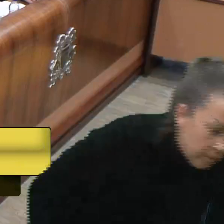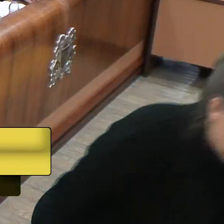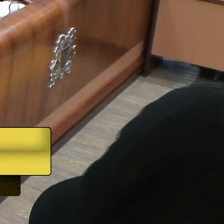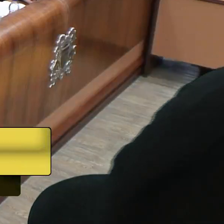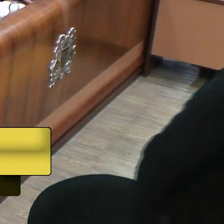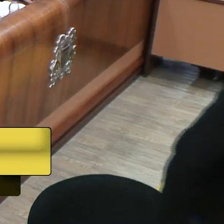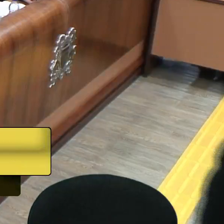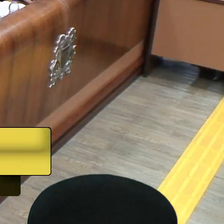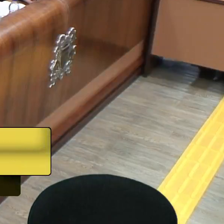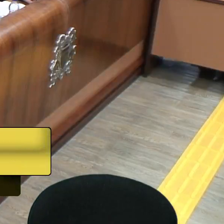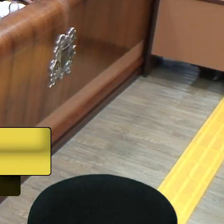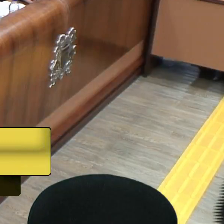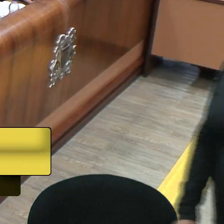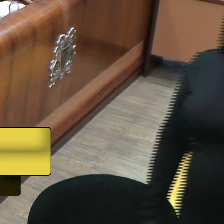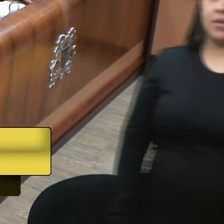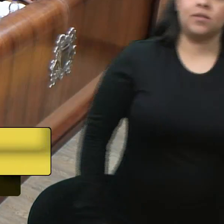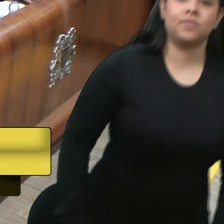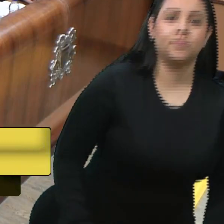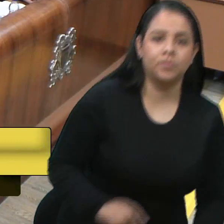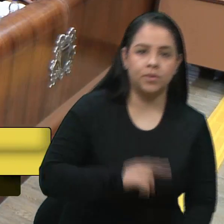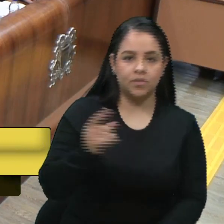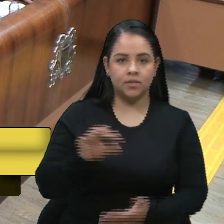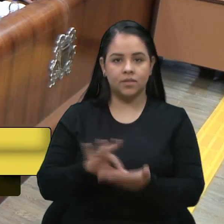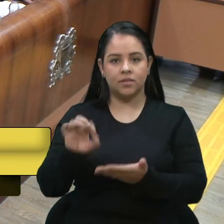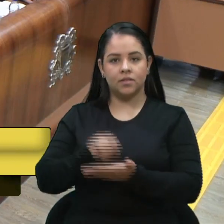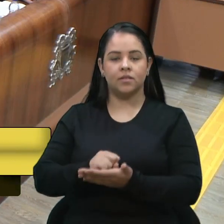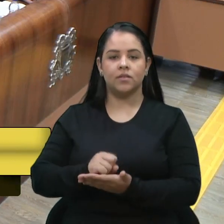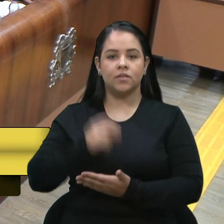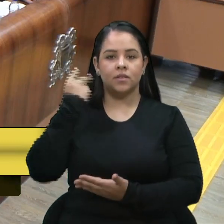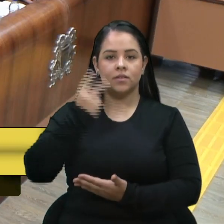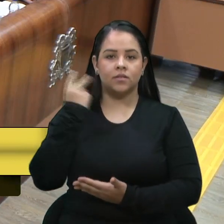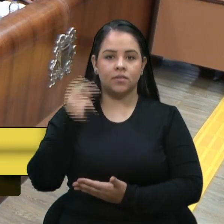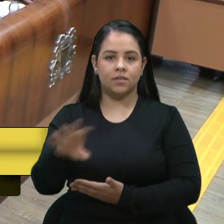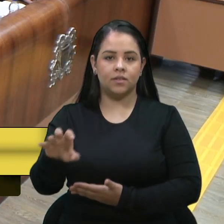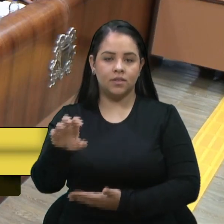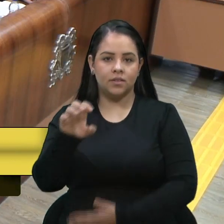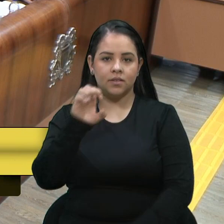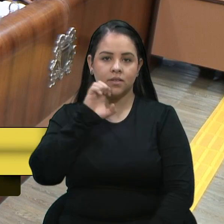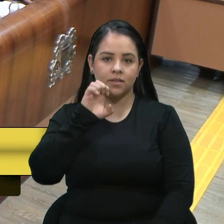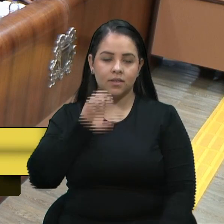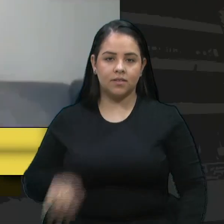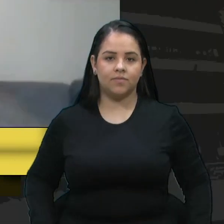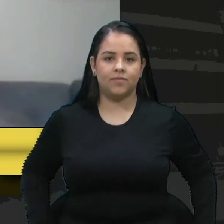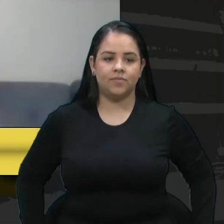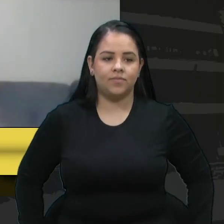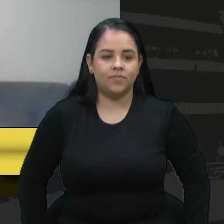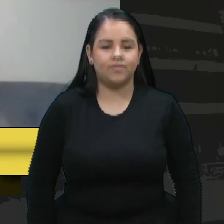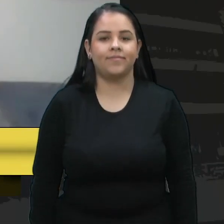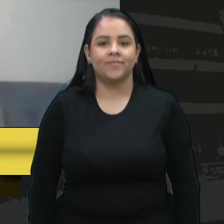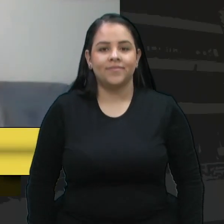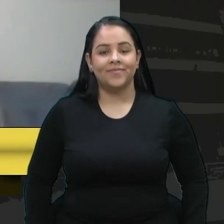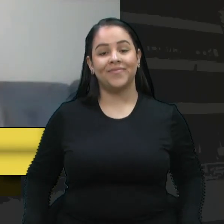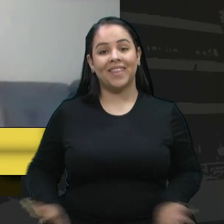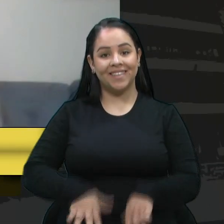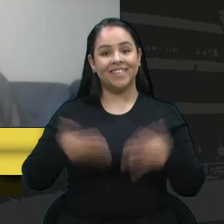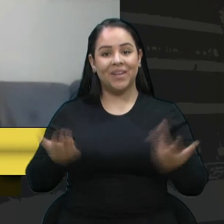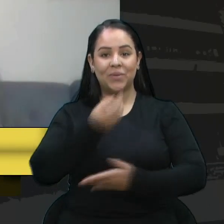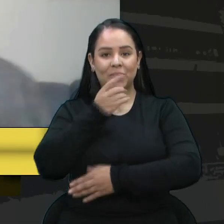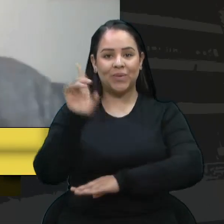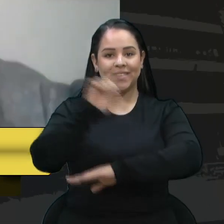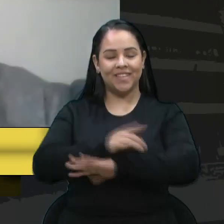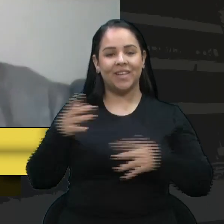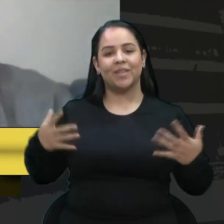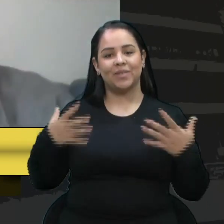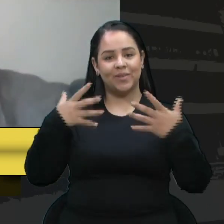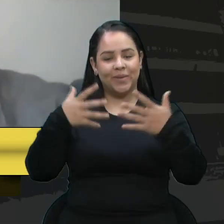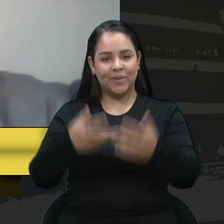Eito, vereadora Estela com a palavra. Ótimo. Então, bom dia a todos